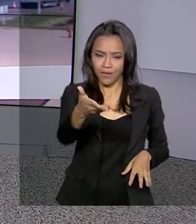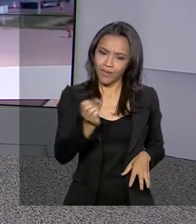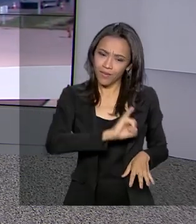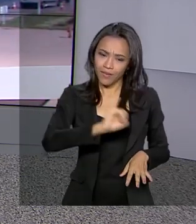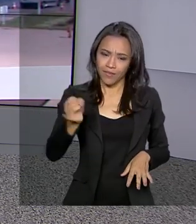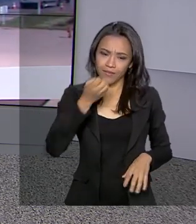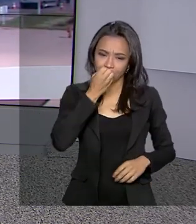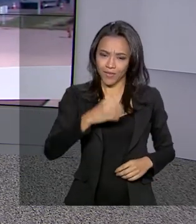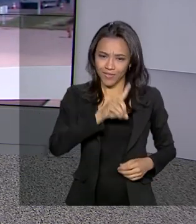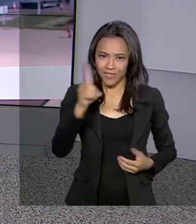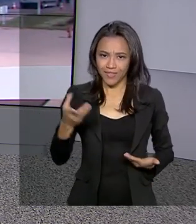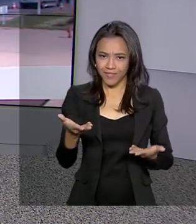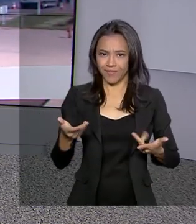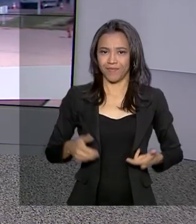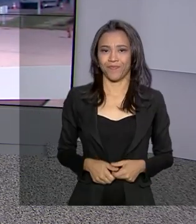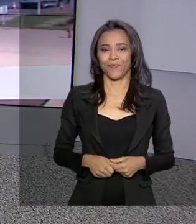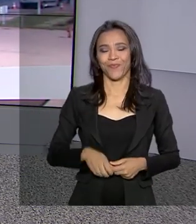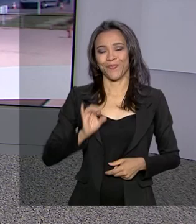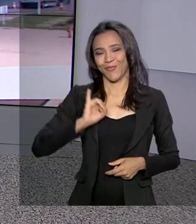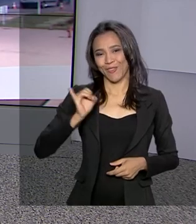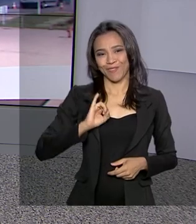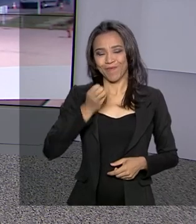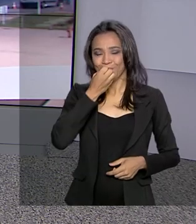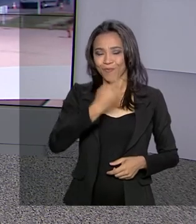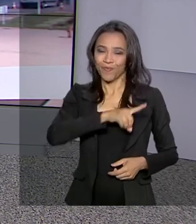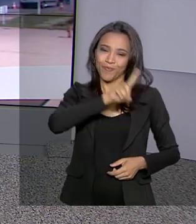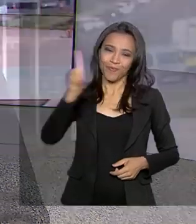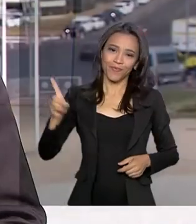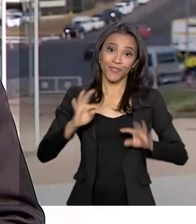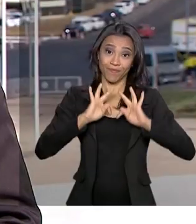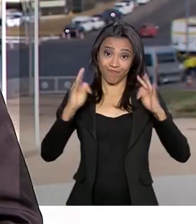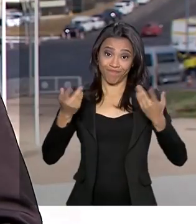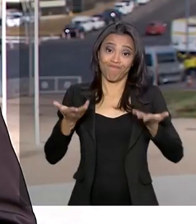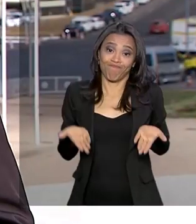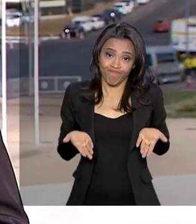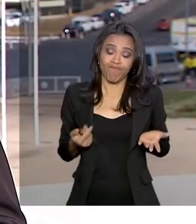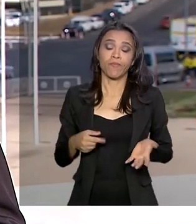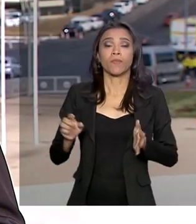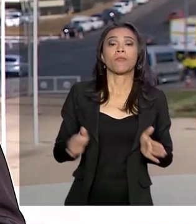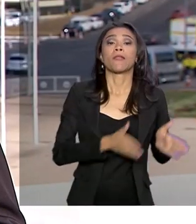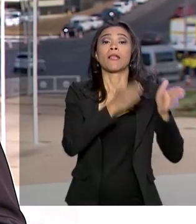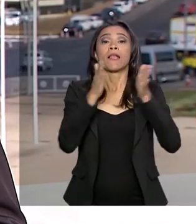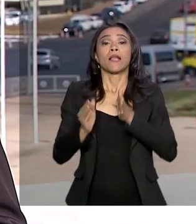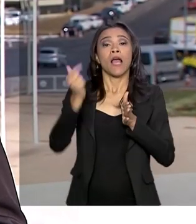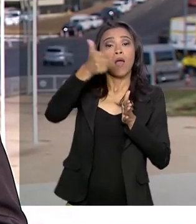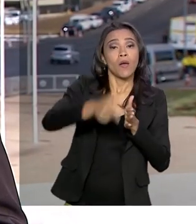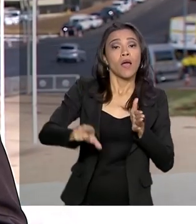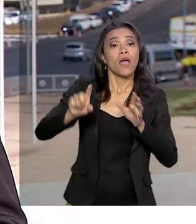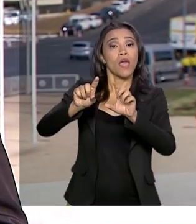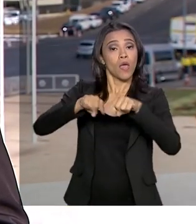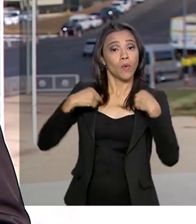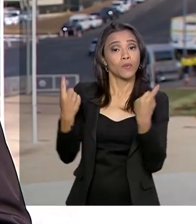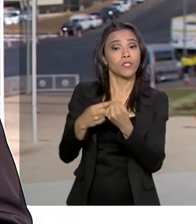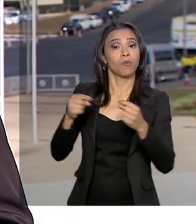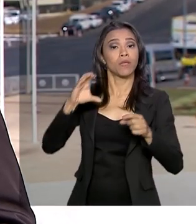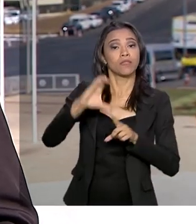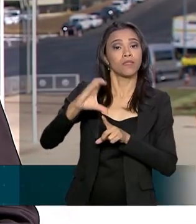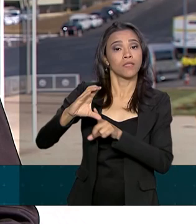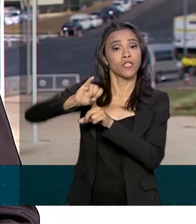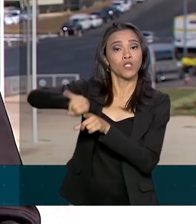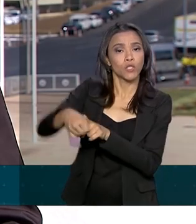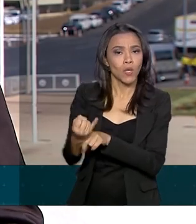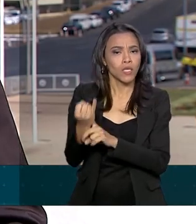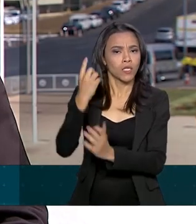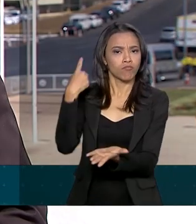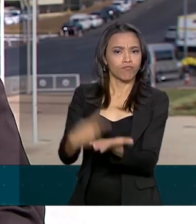bom dia para você. Olá, bom dia Renata, bom dia a todos. A próxima reunião da Comissão de Constituição e Justiça está marcada para a